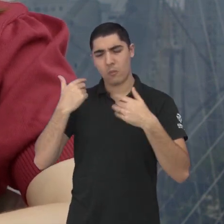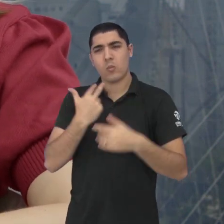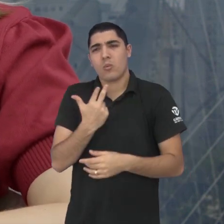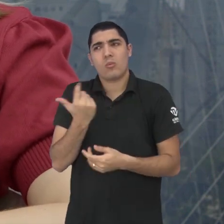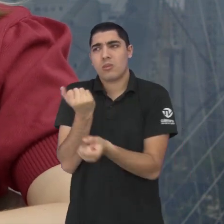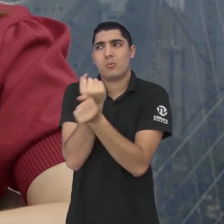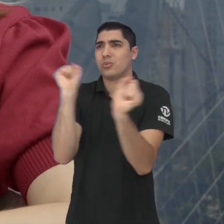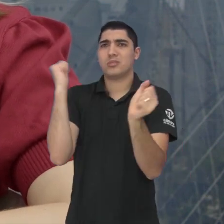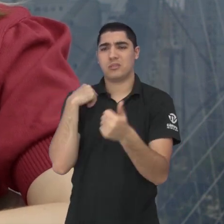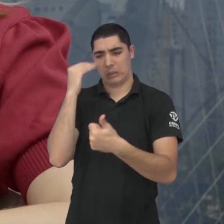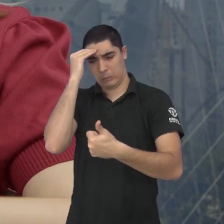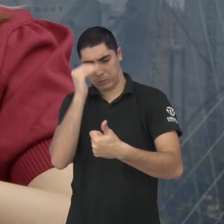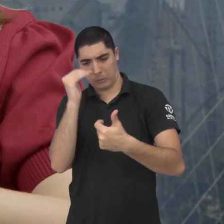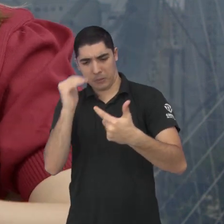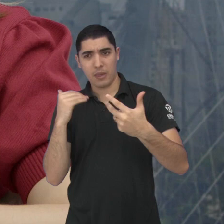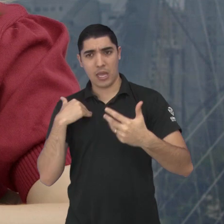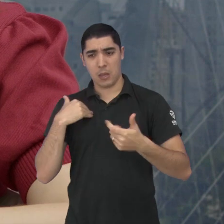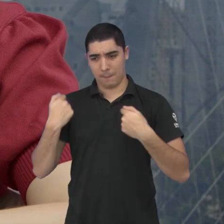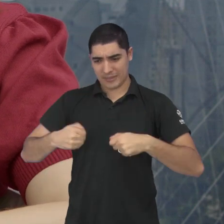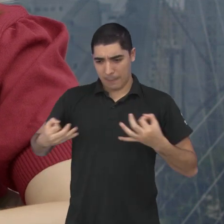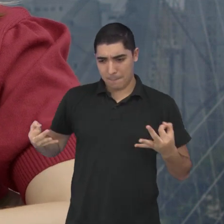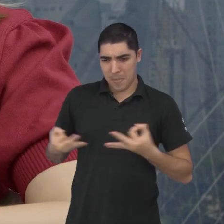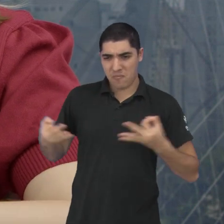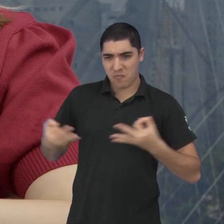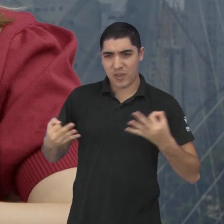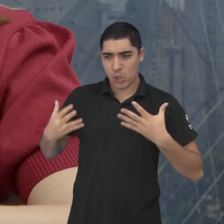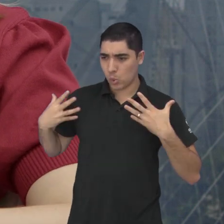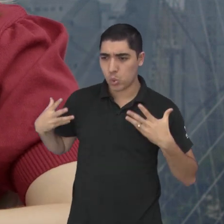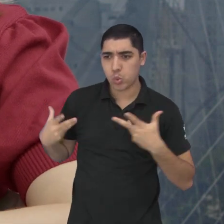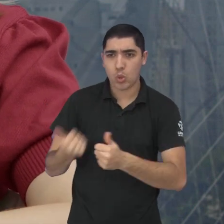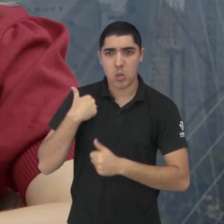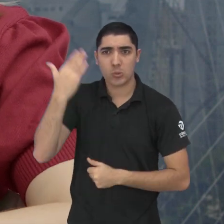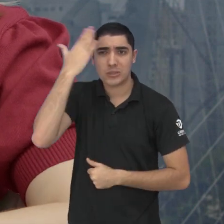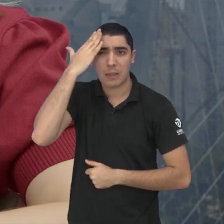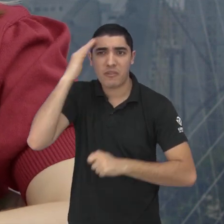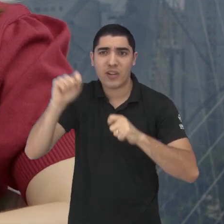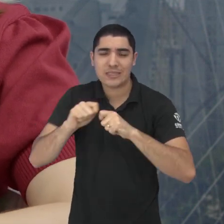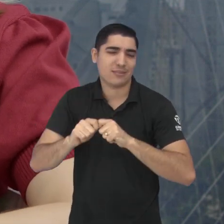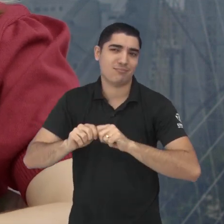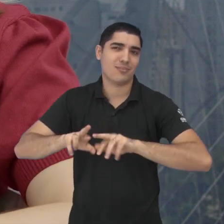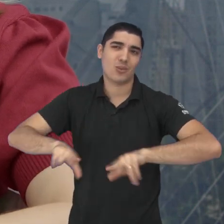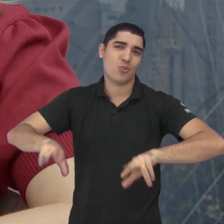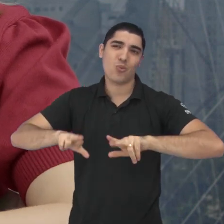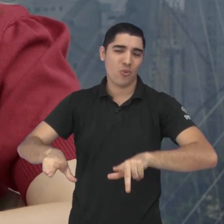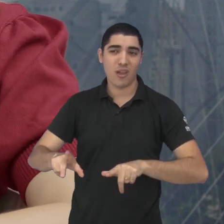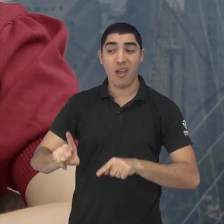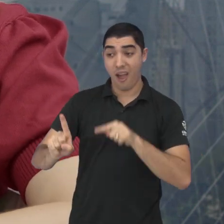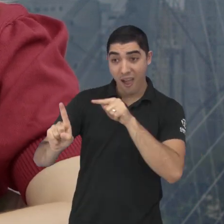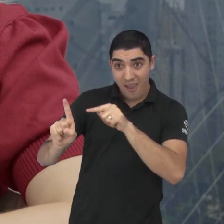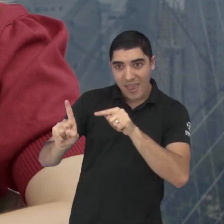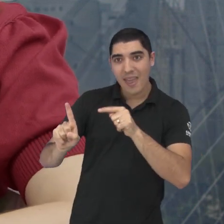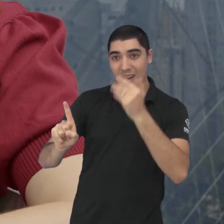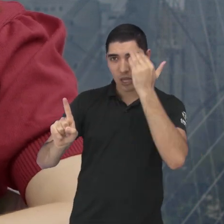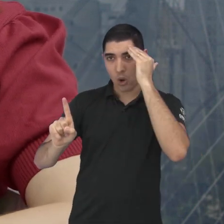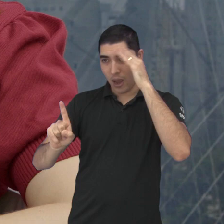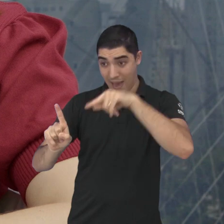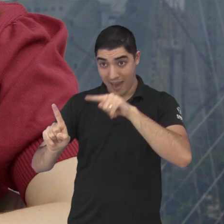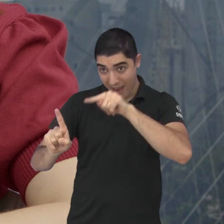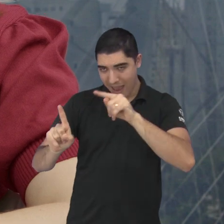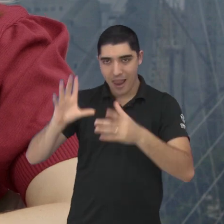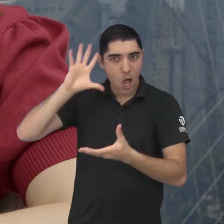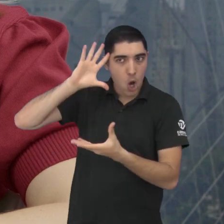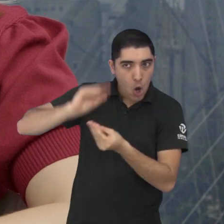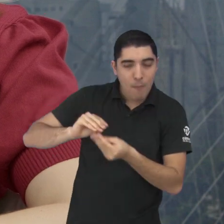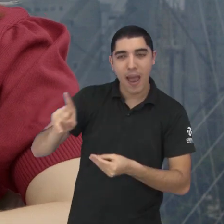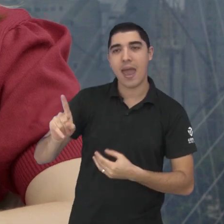ser boa em tudo, a todo momento, né? São mães, geralmente, que se culpam menos,